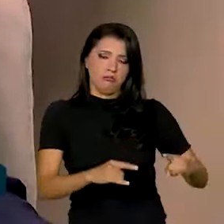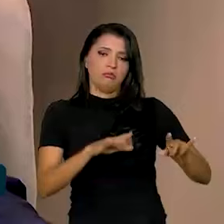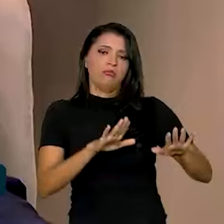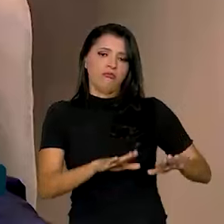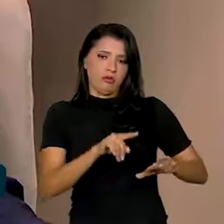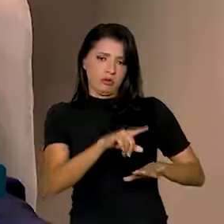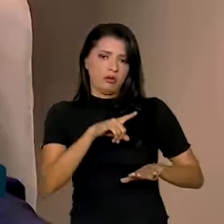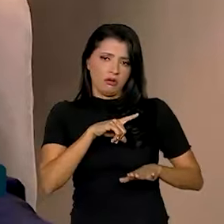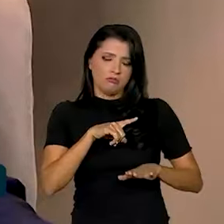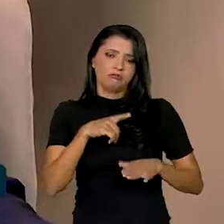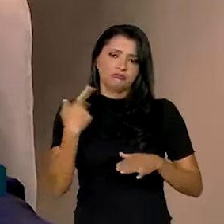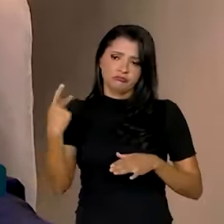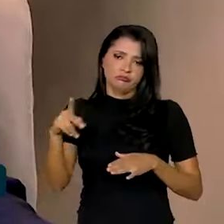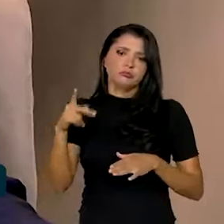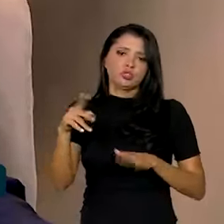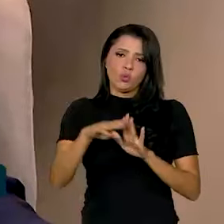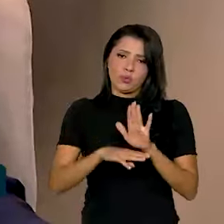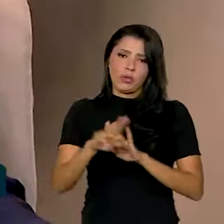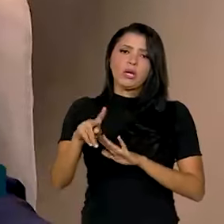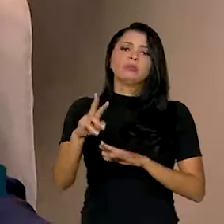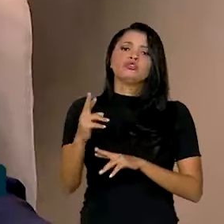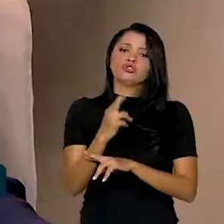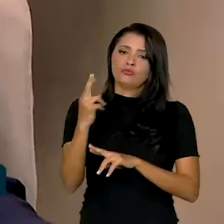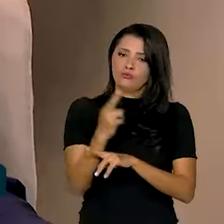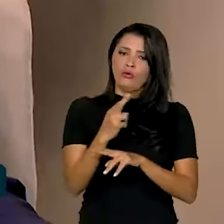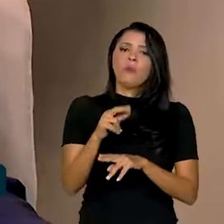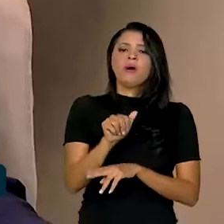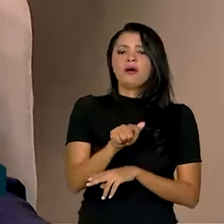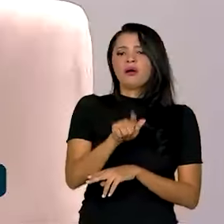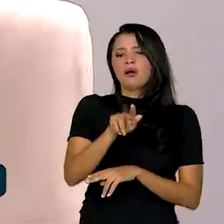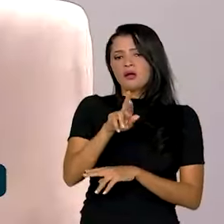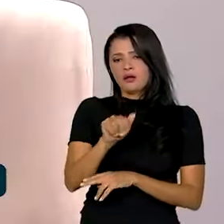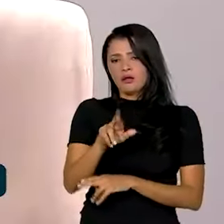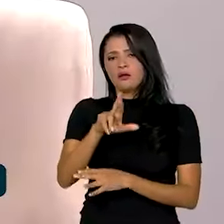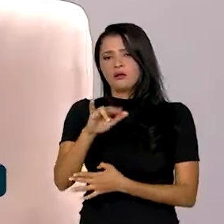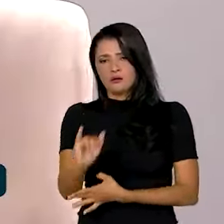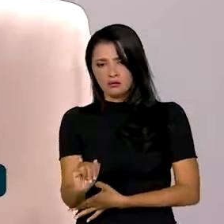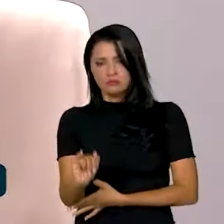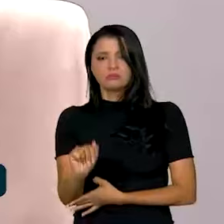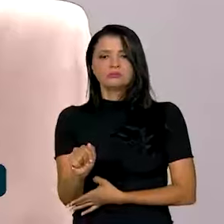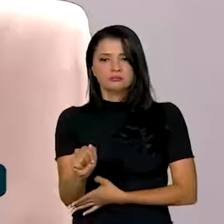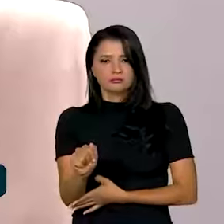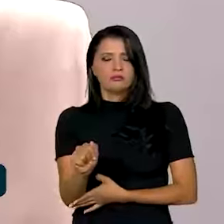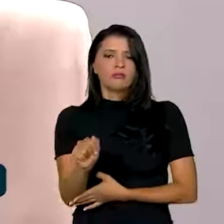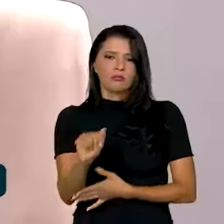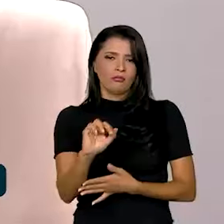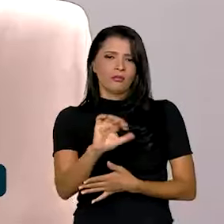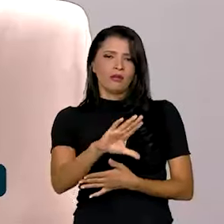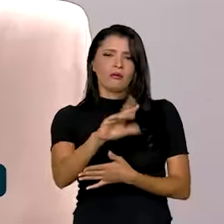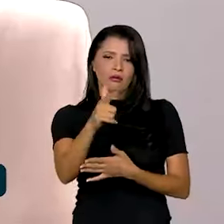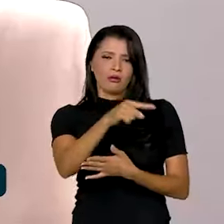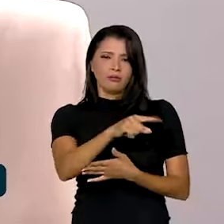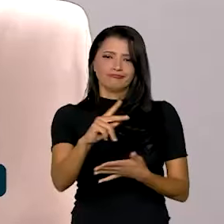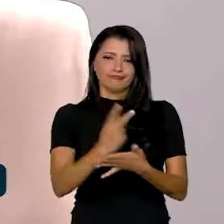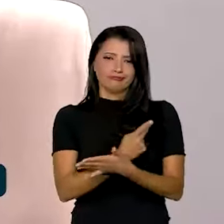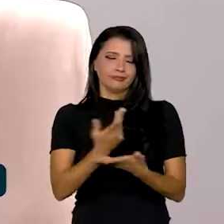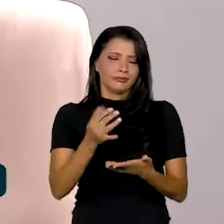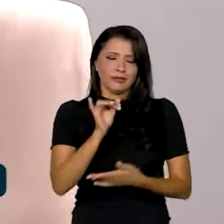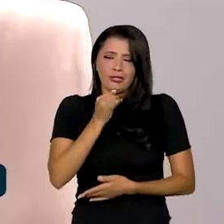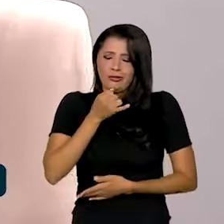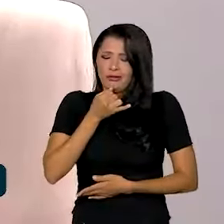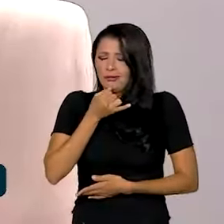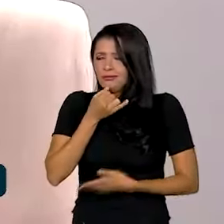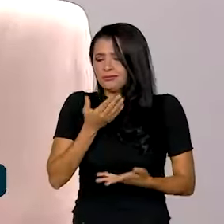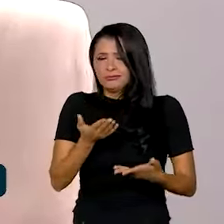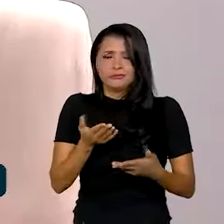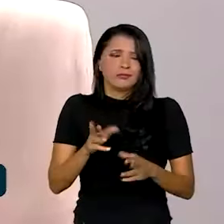beneficiárias de um programa de reforma agrária. É claro que o acontecimento é lamentável, né? É trágico